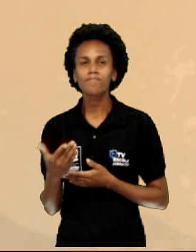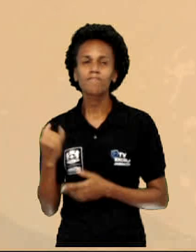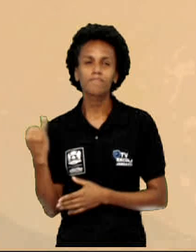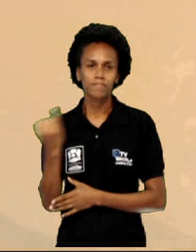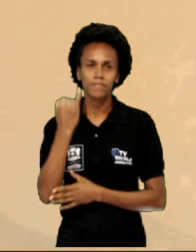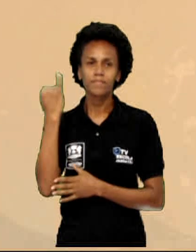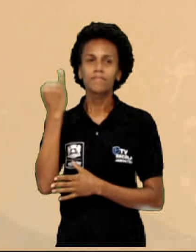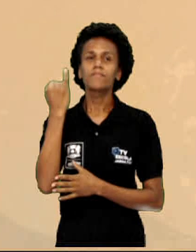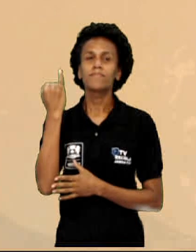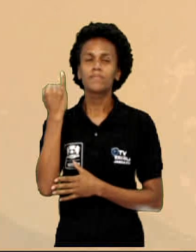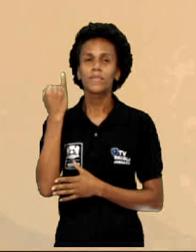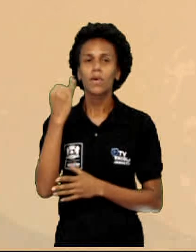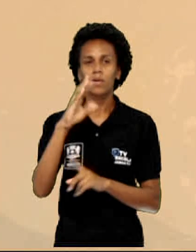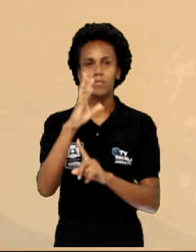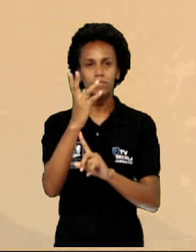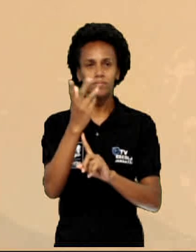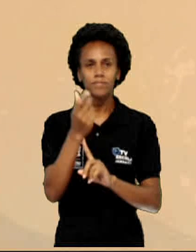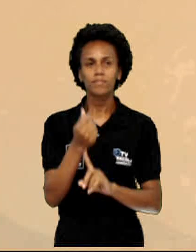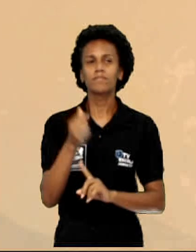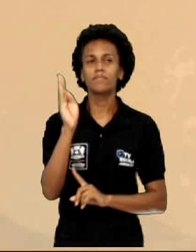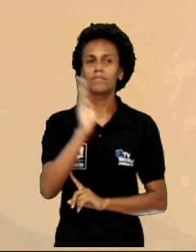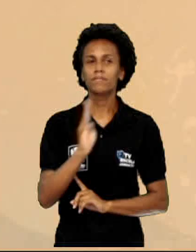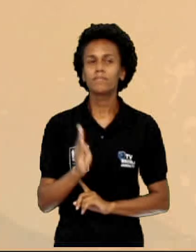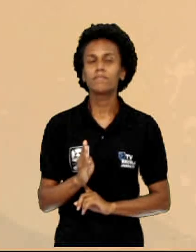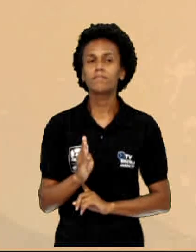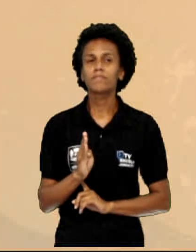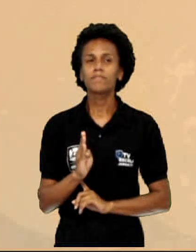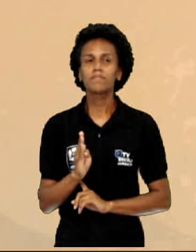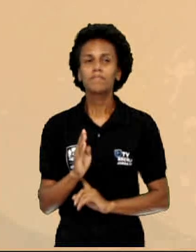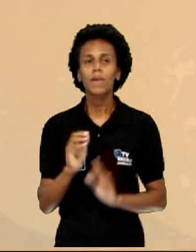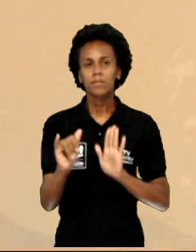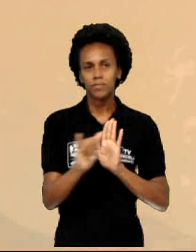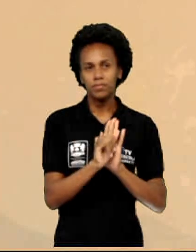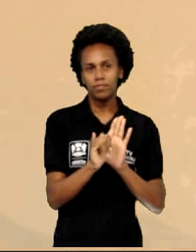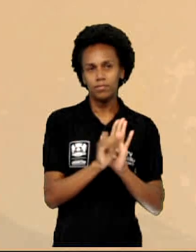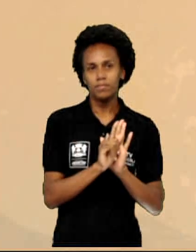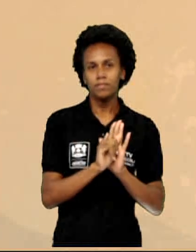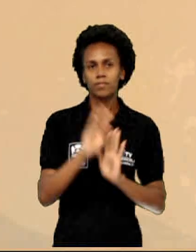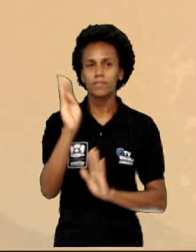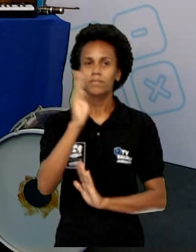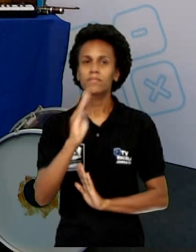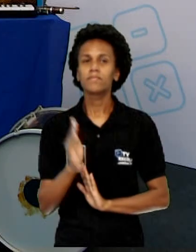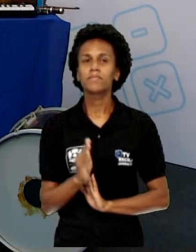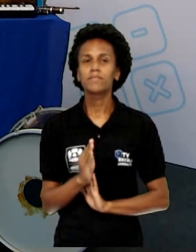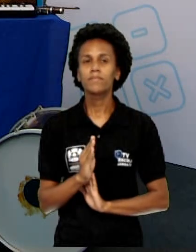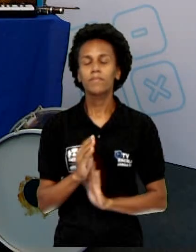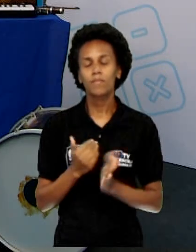para a definição da identidade musical do país no início do século XX.